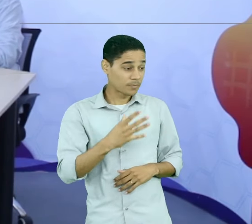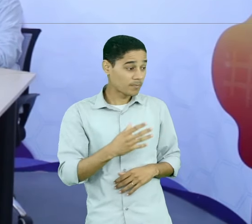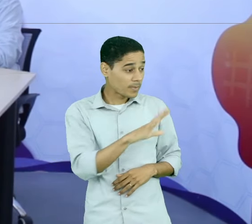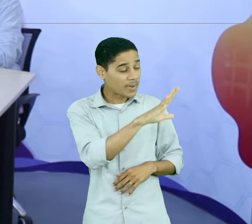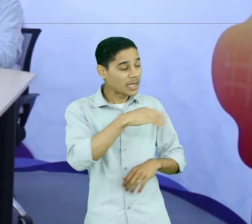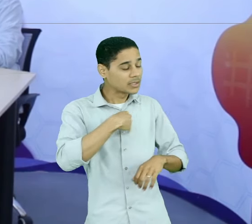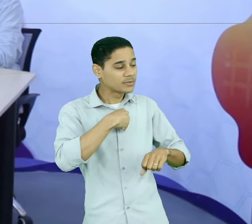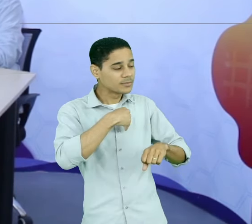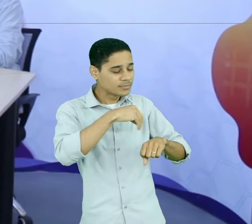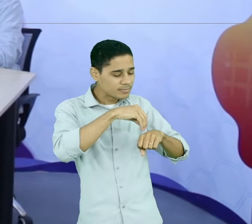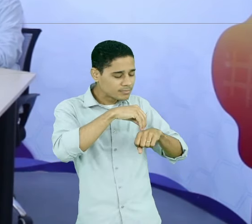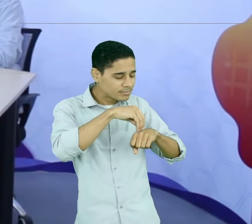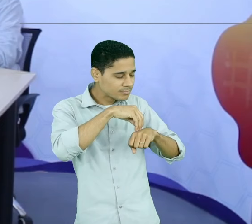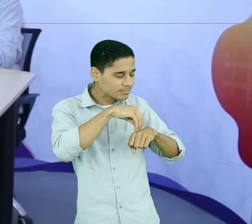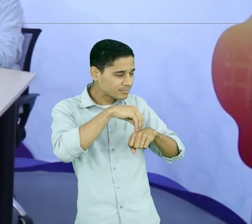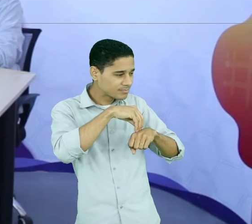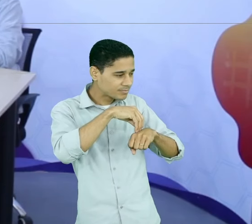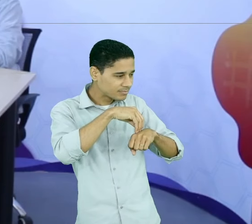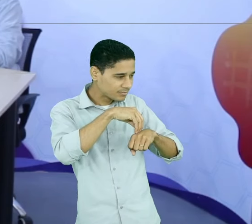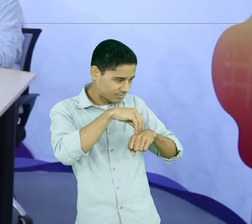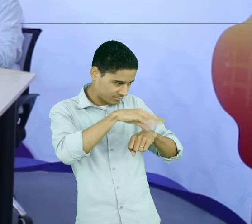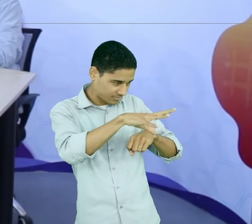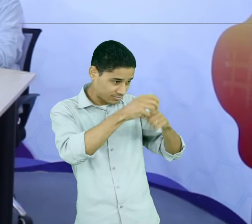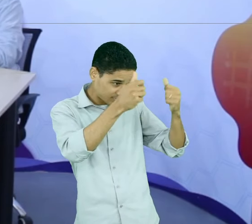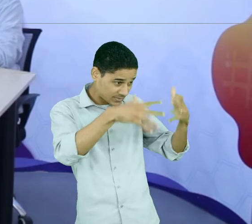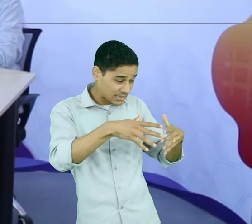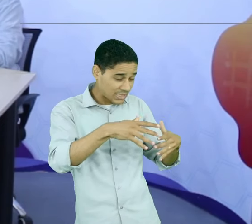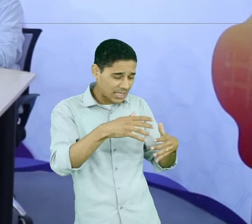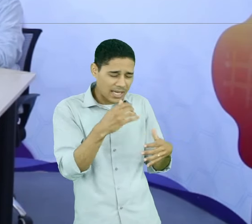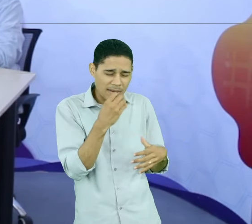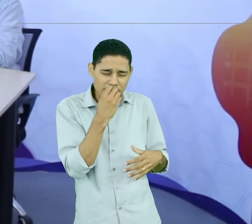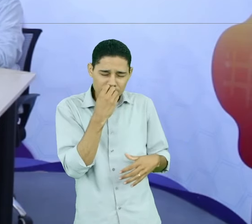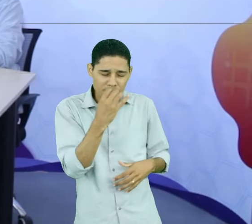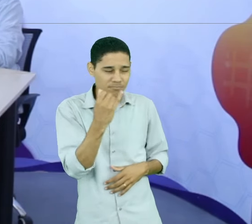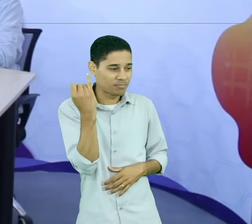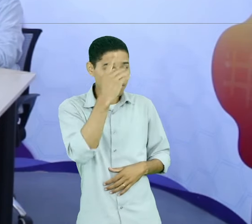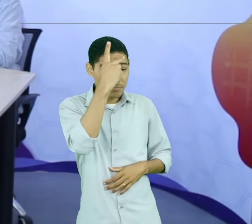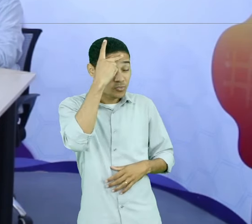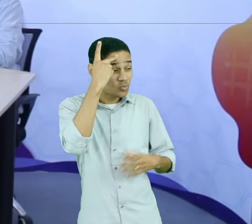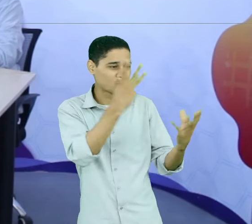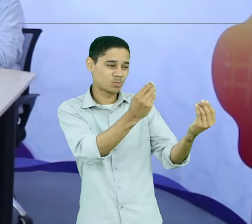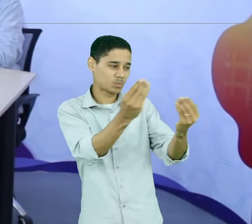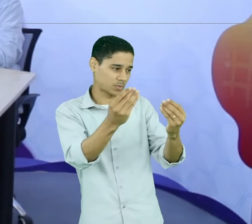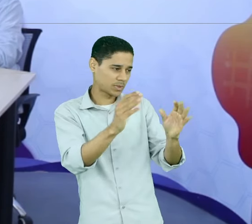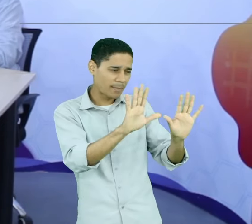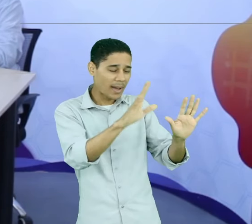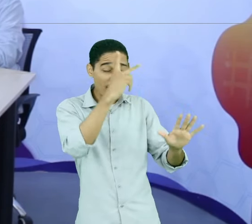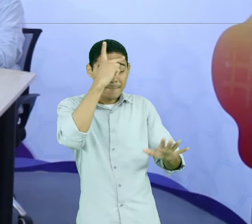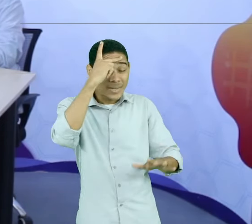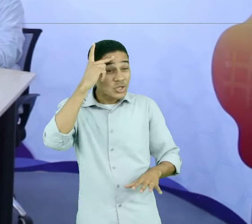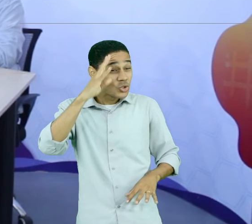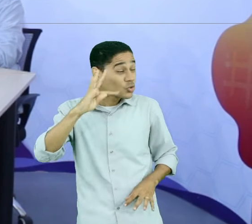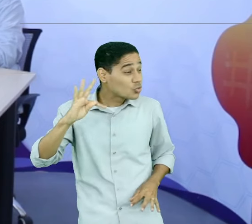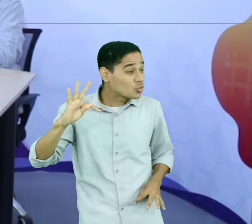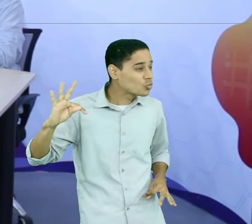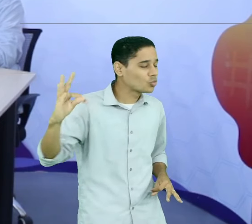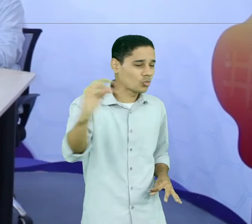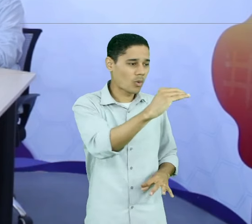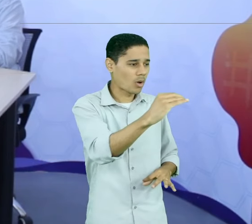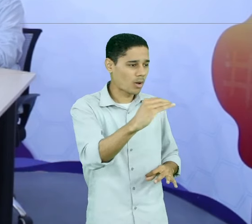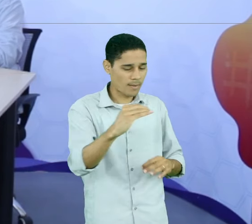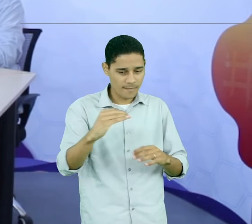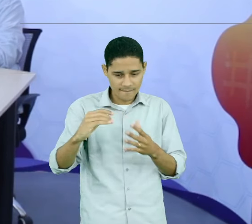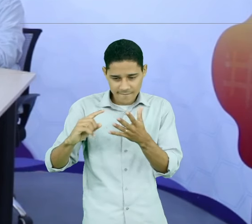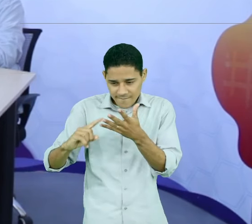É o ideal para muitas pessoas. No entanto, nem todas as pessoas têm as competências